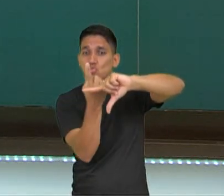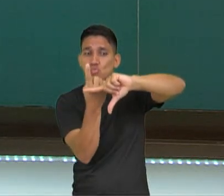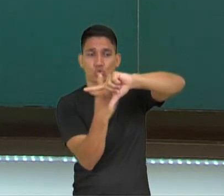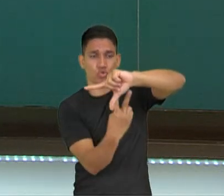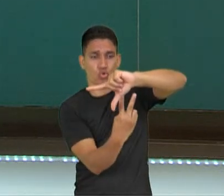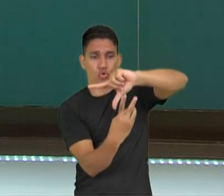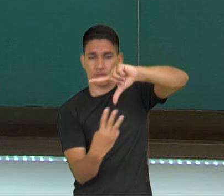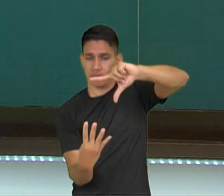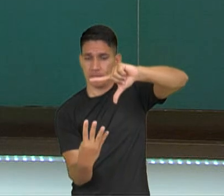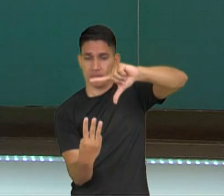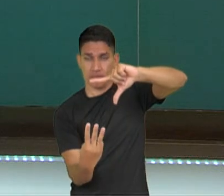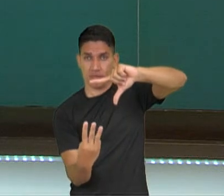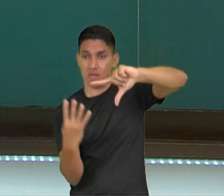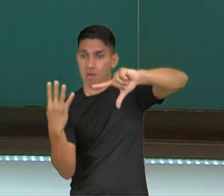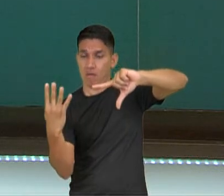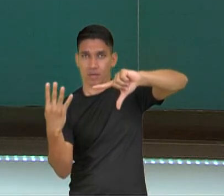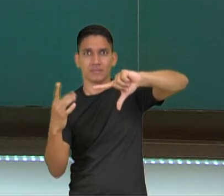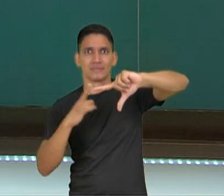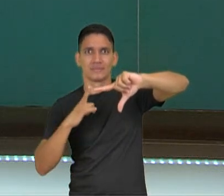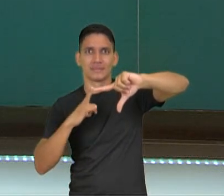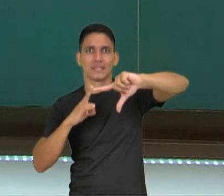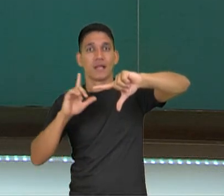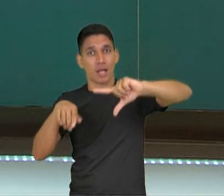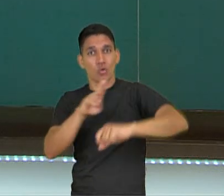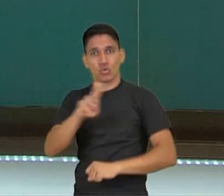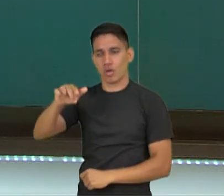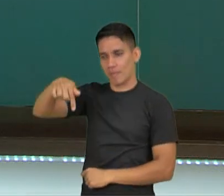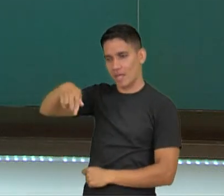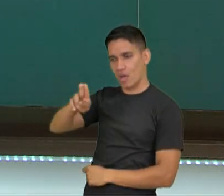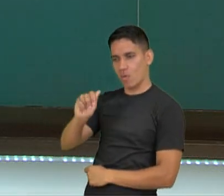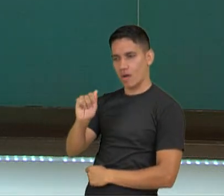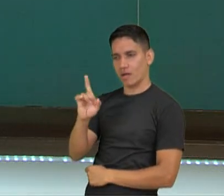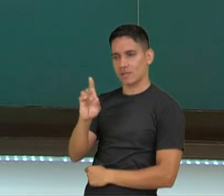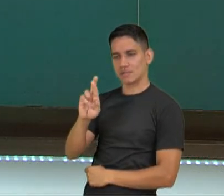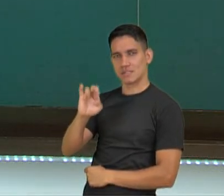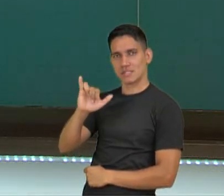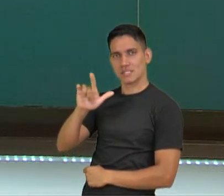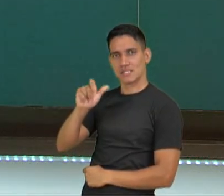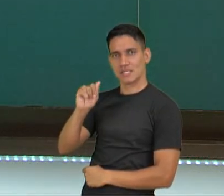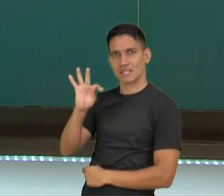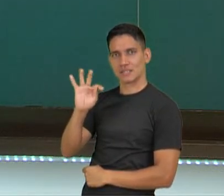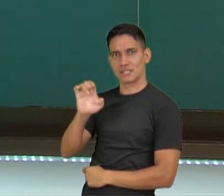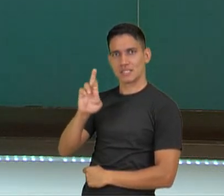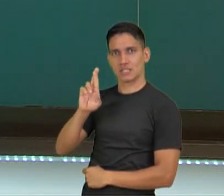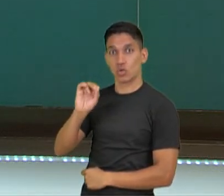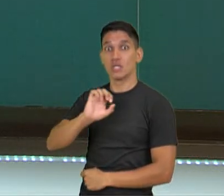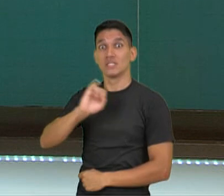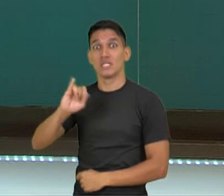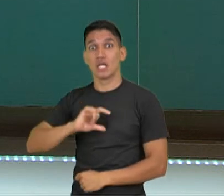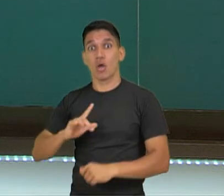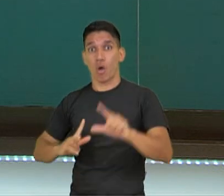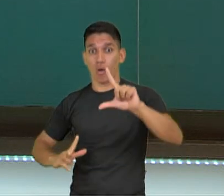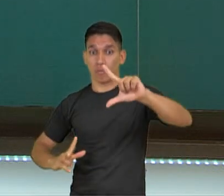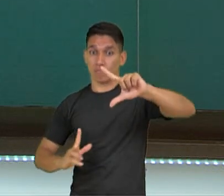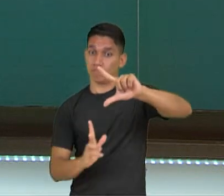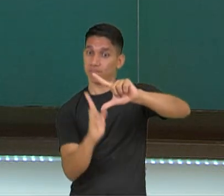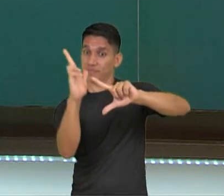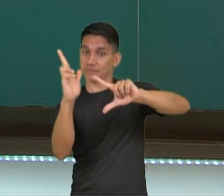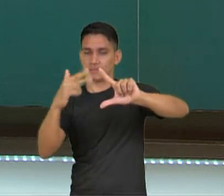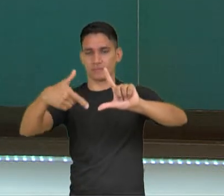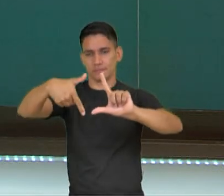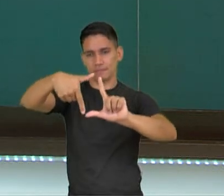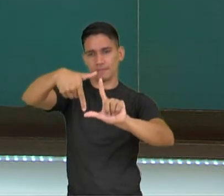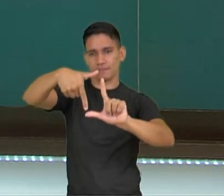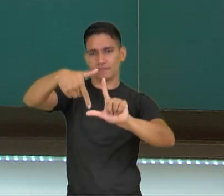Se eu cortar esse retângulo aqui nesta diagonal, eu vou ter o quê? Esse desenho passa a ser